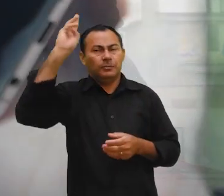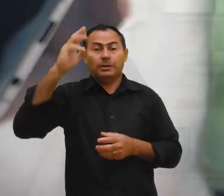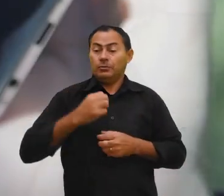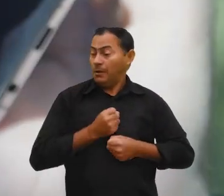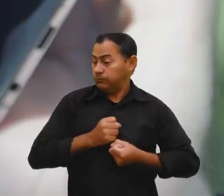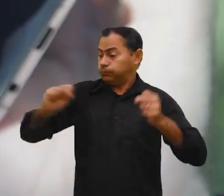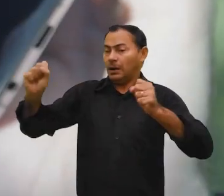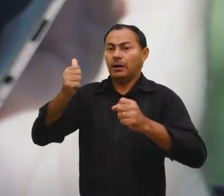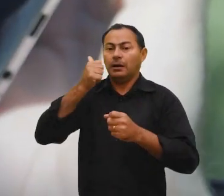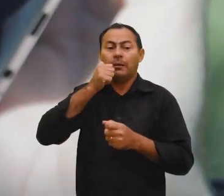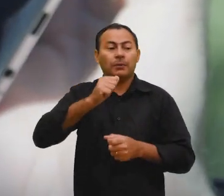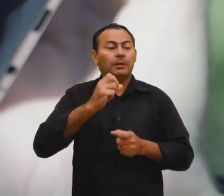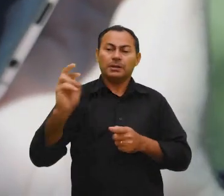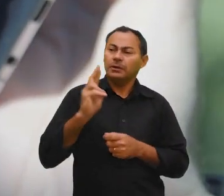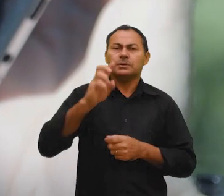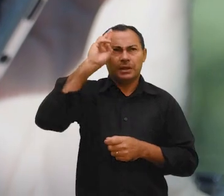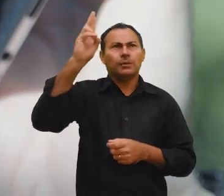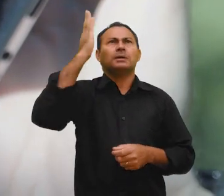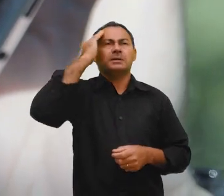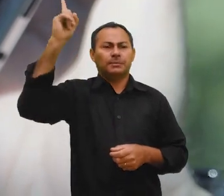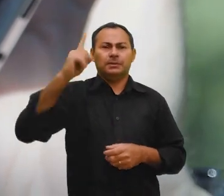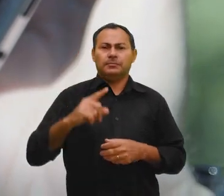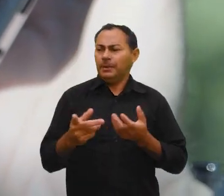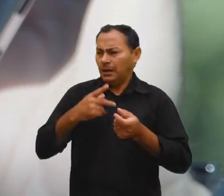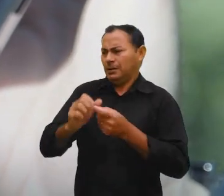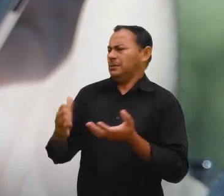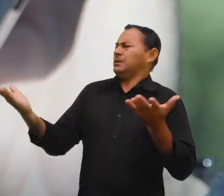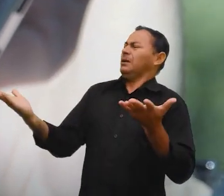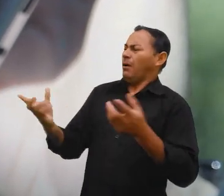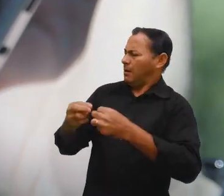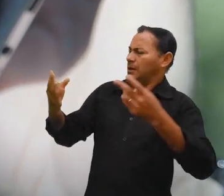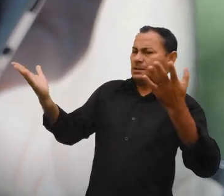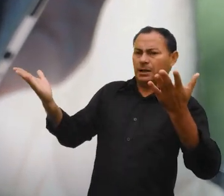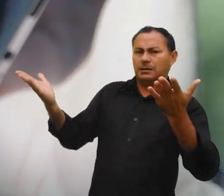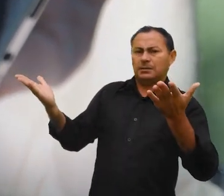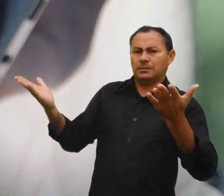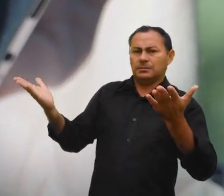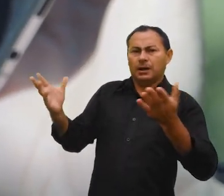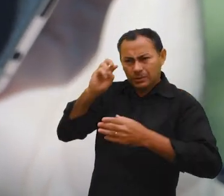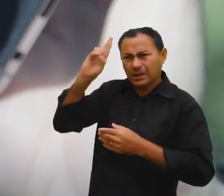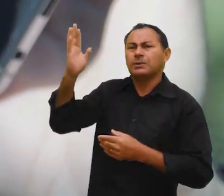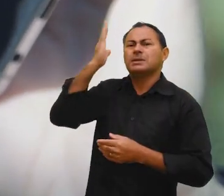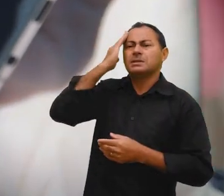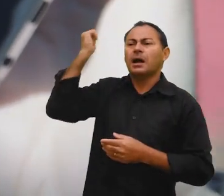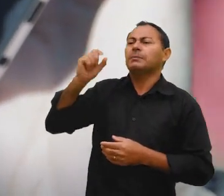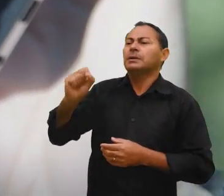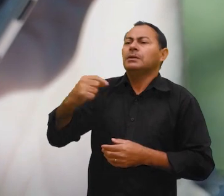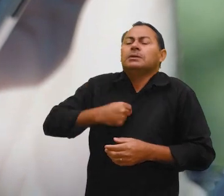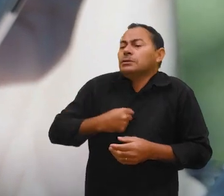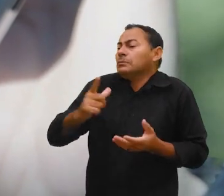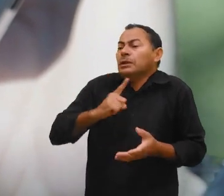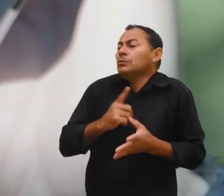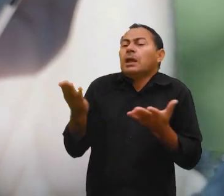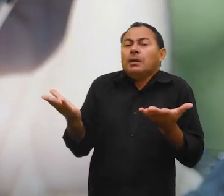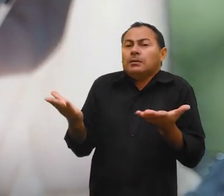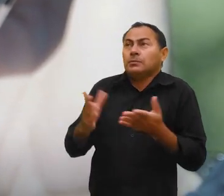É, eu explodi. Ela disse... Senhor sabe. Eu disse... Grande coisa! O Senhor sabe. E o que